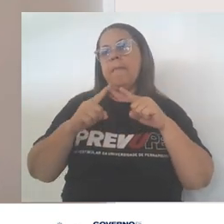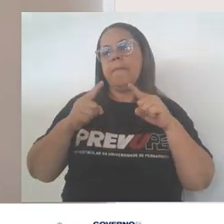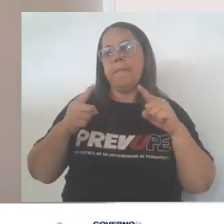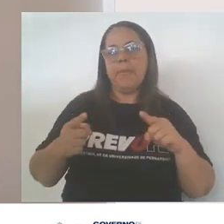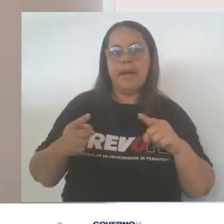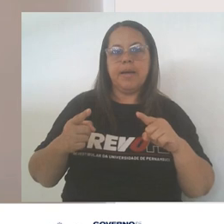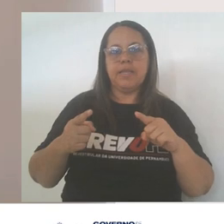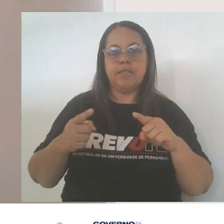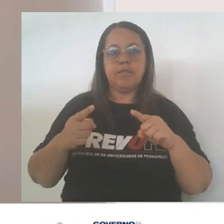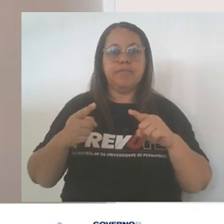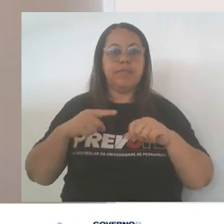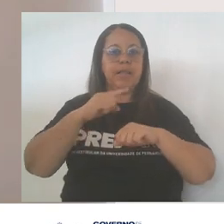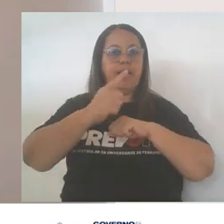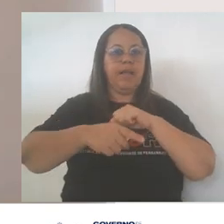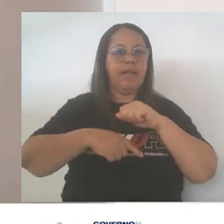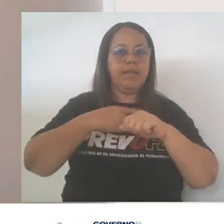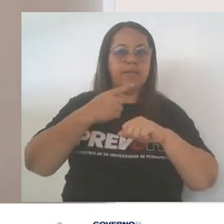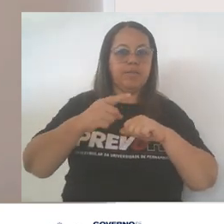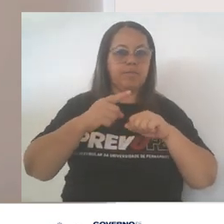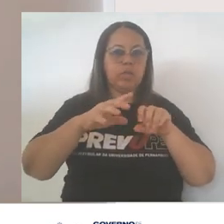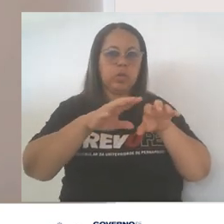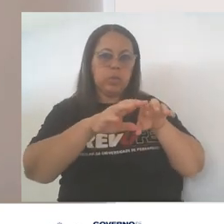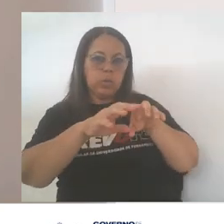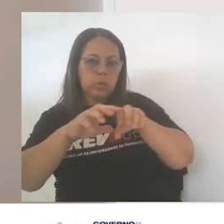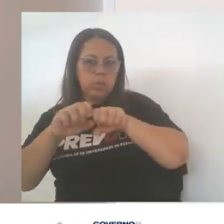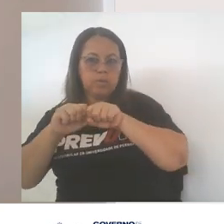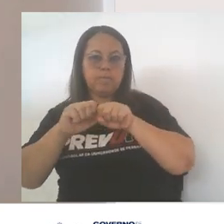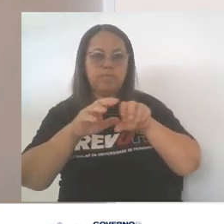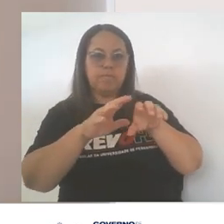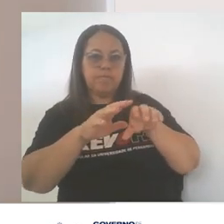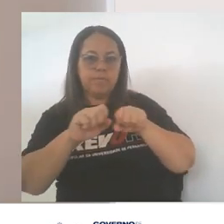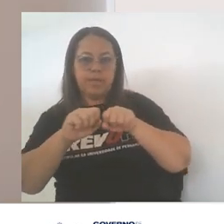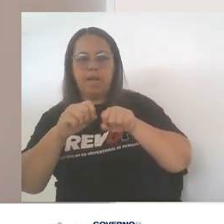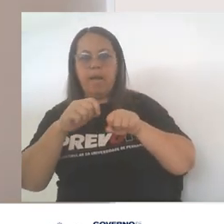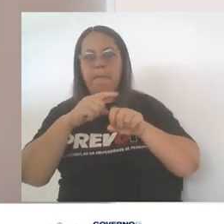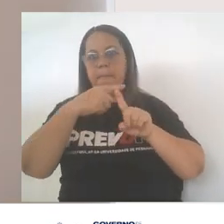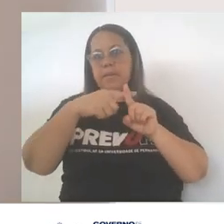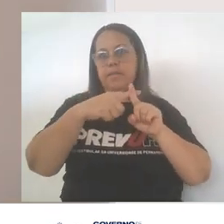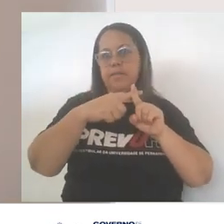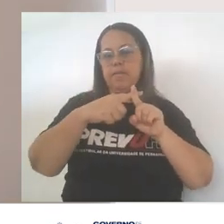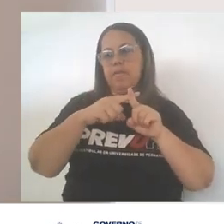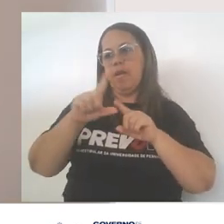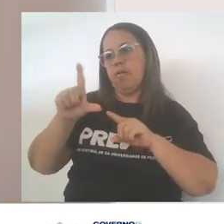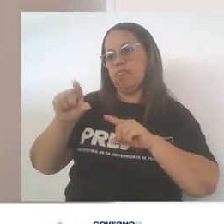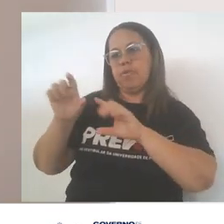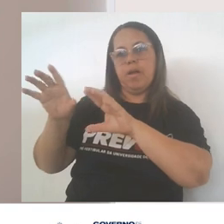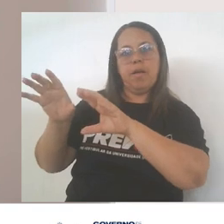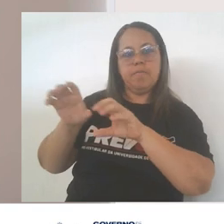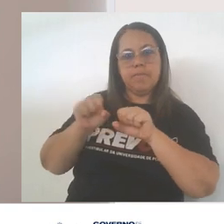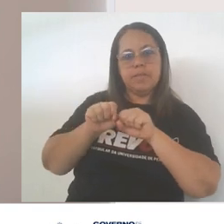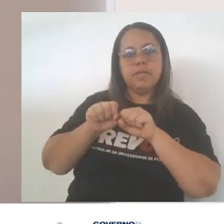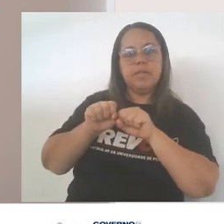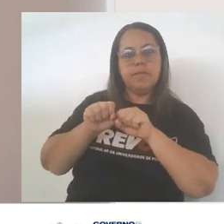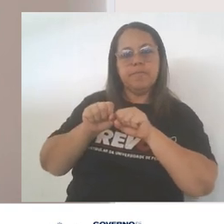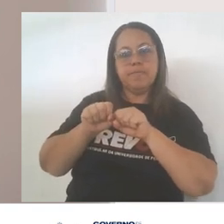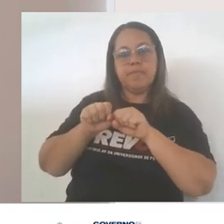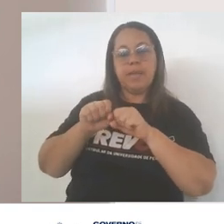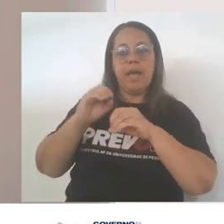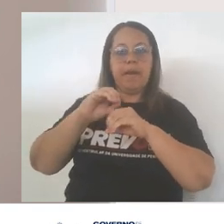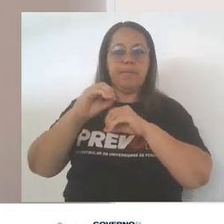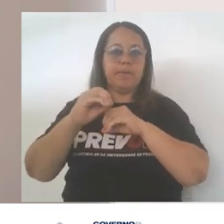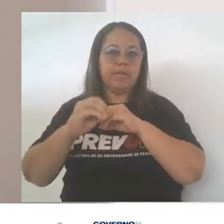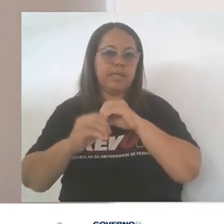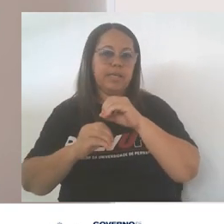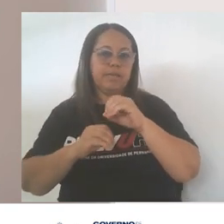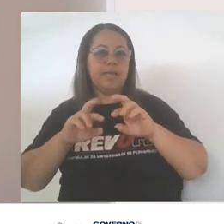átomos menos eletronegativos têm uma atração menor pelos elétrons. A polaridade em uma molécula está diretamente relacionada à